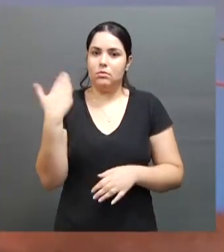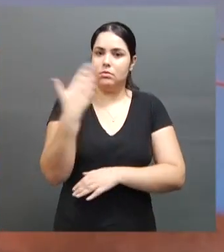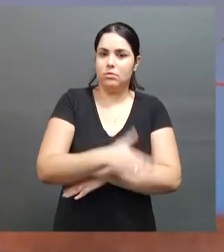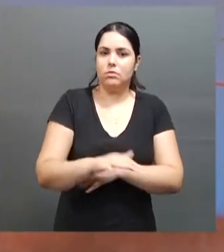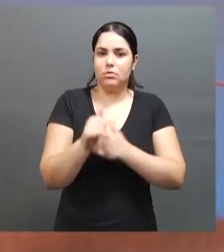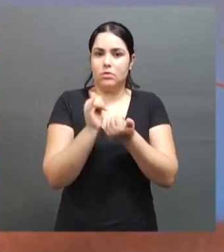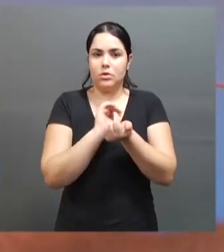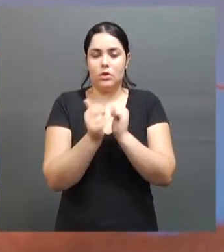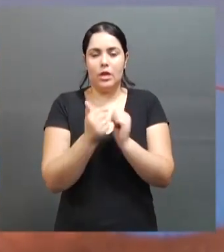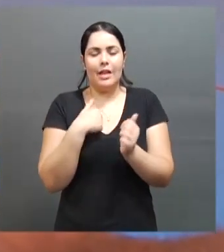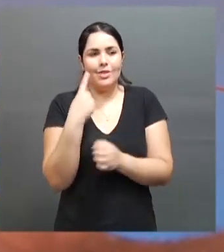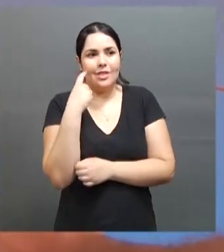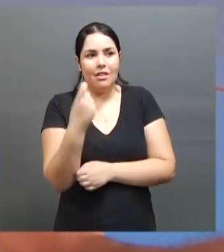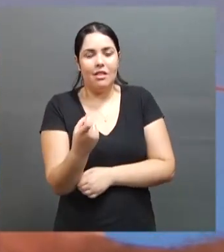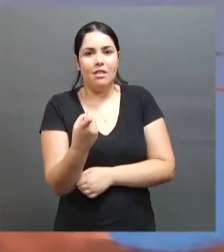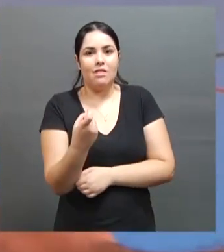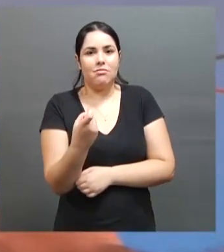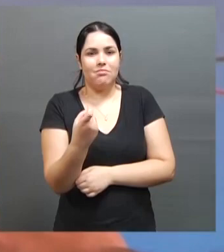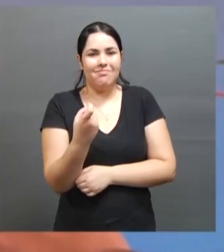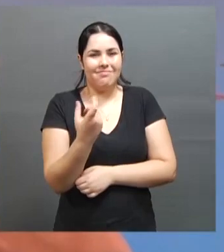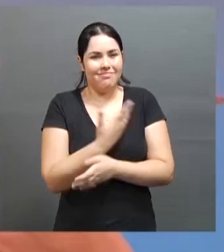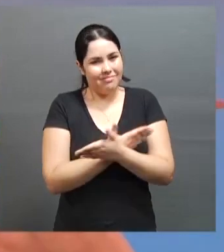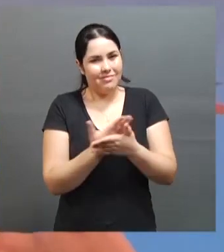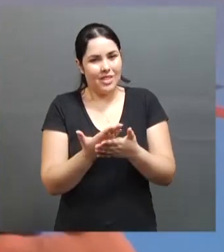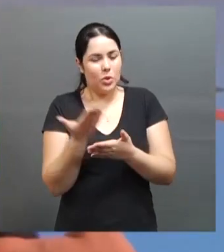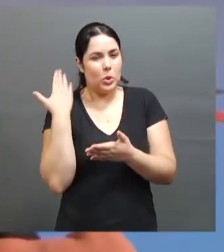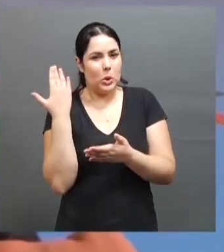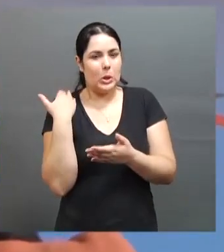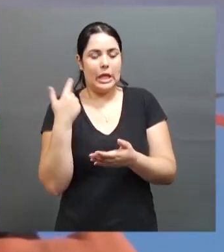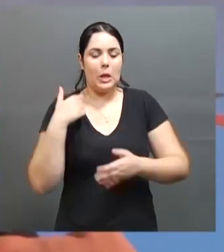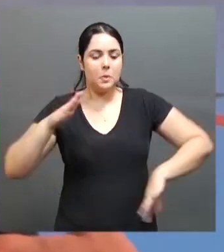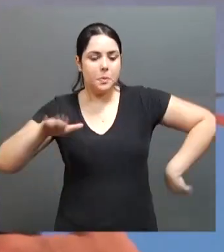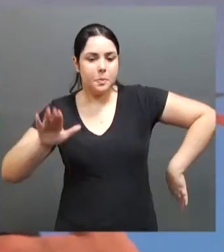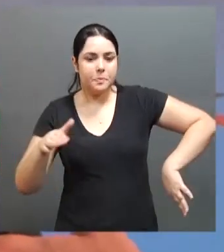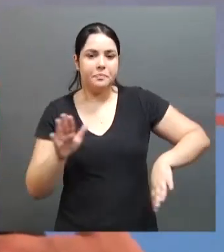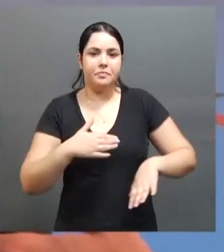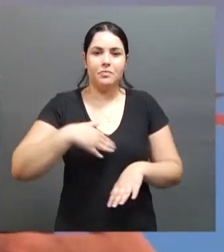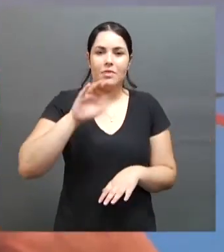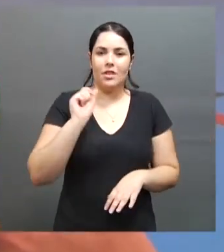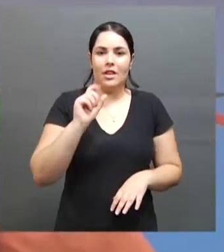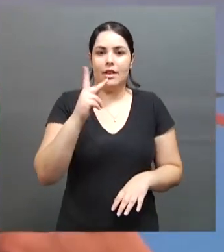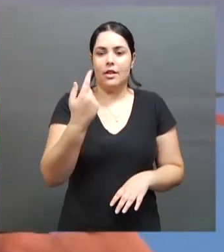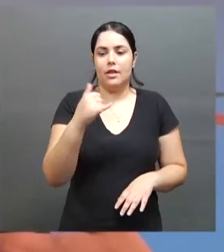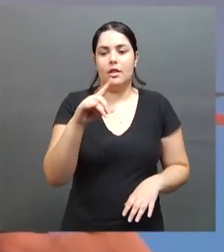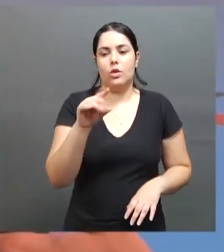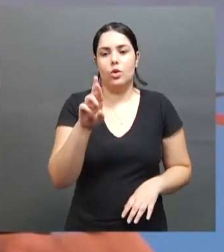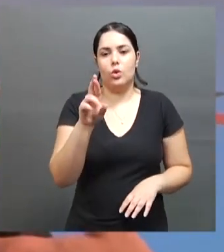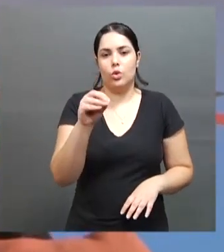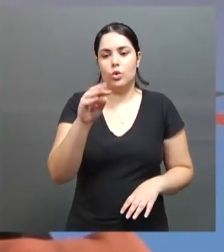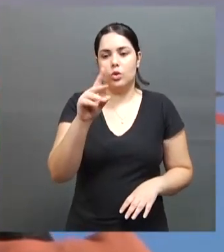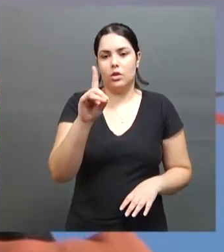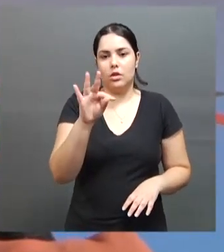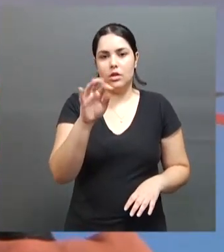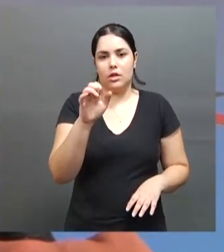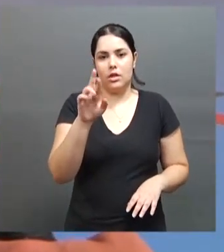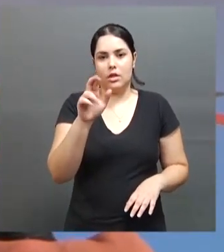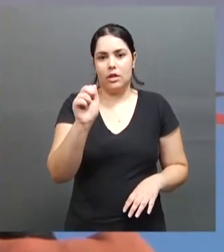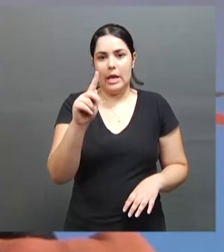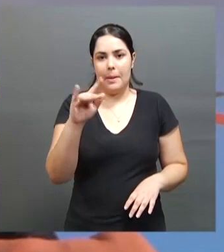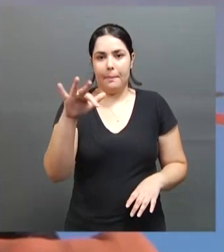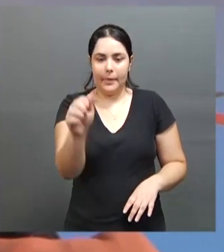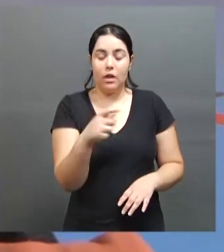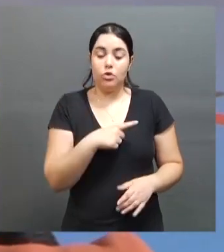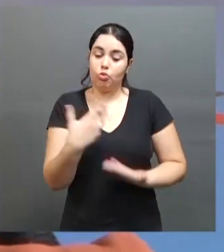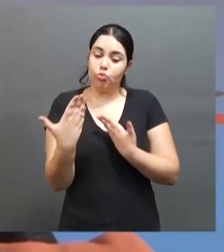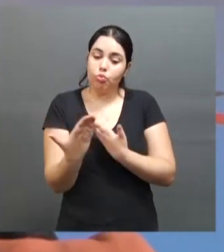bem cedo mesmo, na época que eu fazia natação. Ali é mais como hidroterapia, né? E recebi um convite de